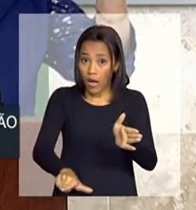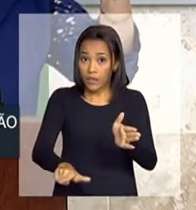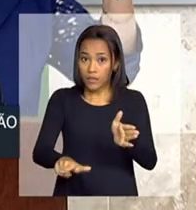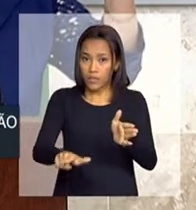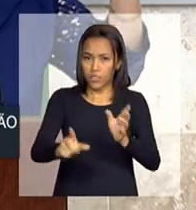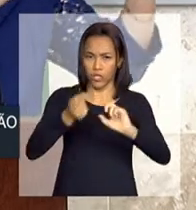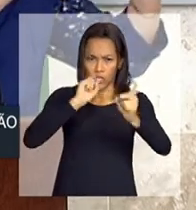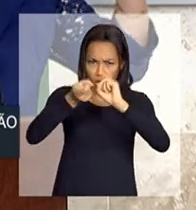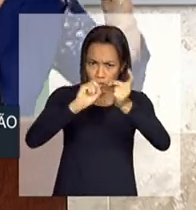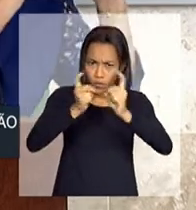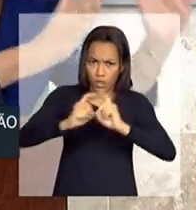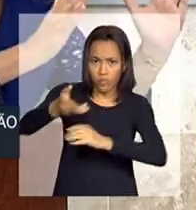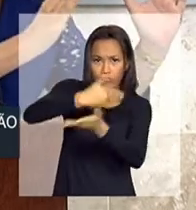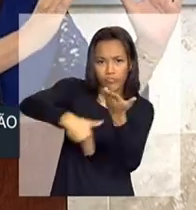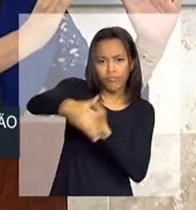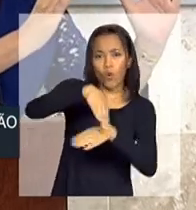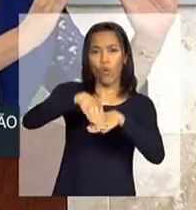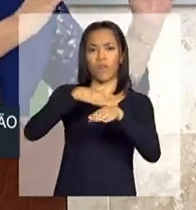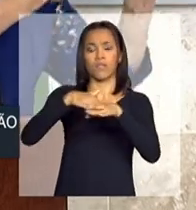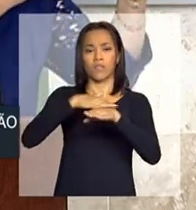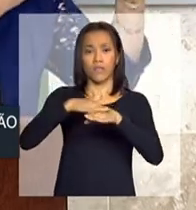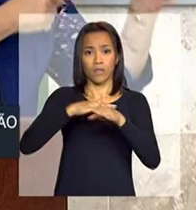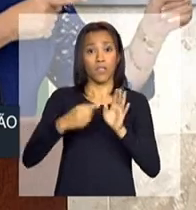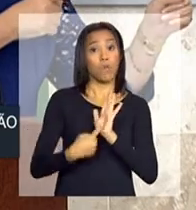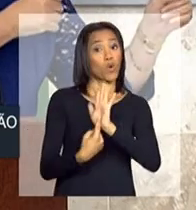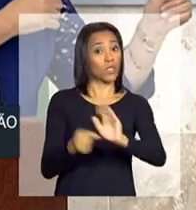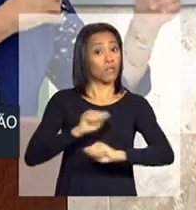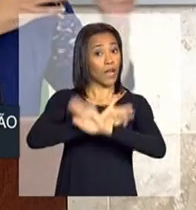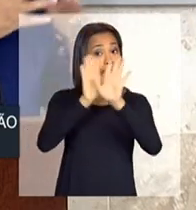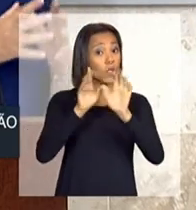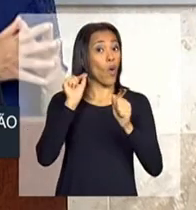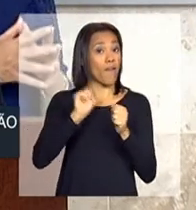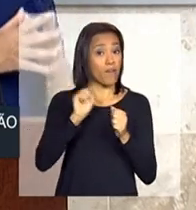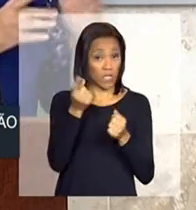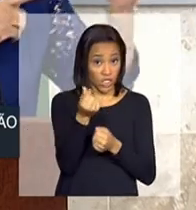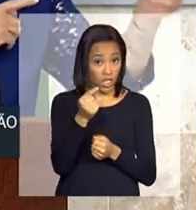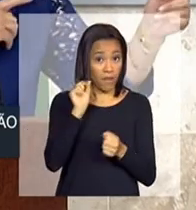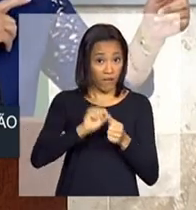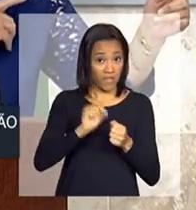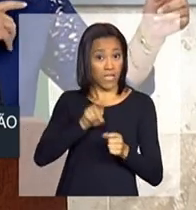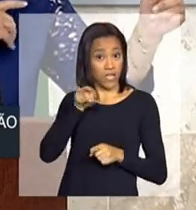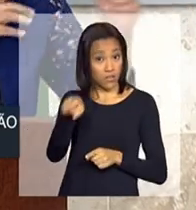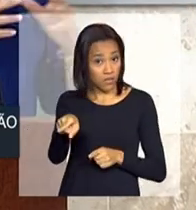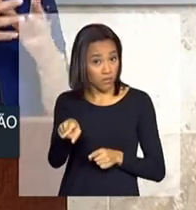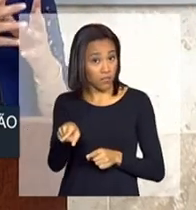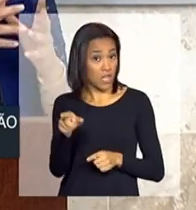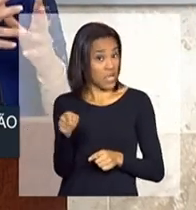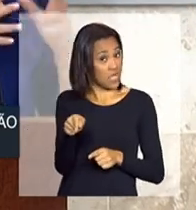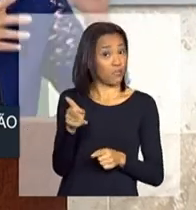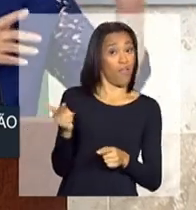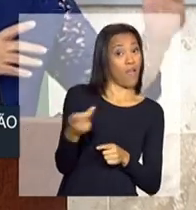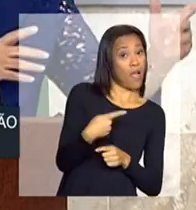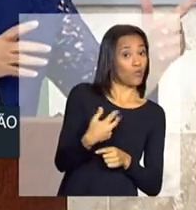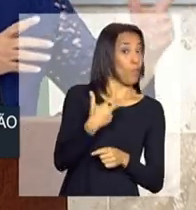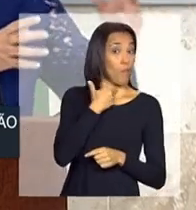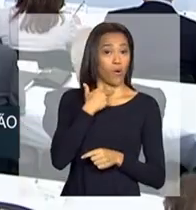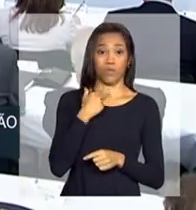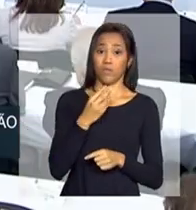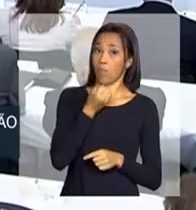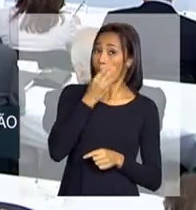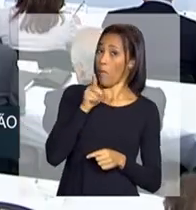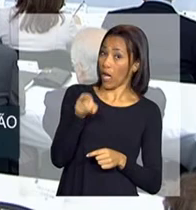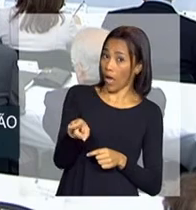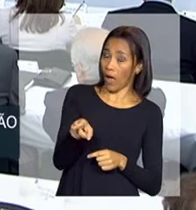articulando e colocando claro. É para ali que vai. Pode ser errado ir para ali. Pode não ser efetivo.